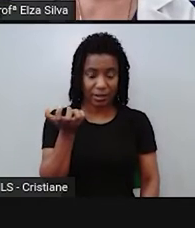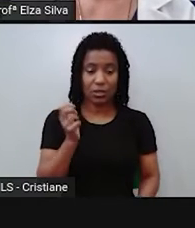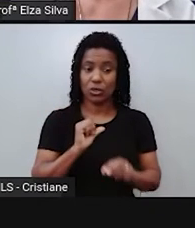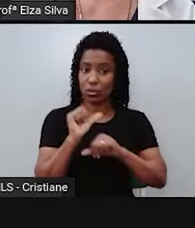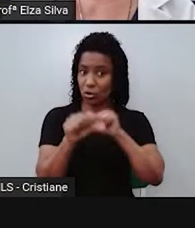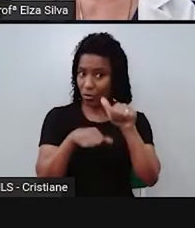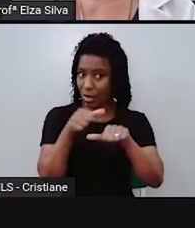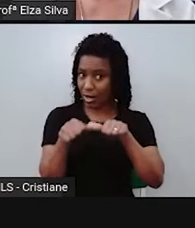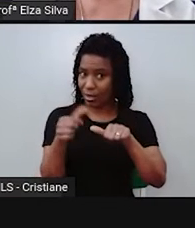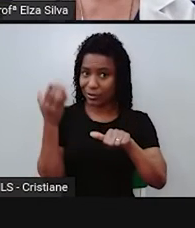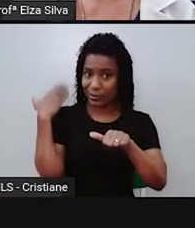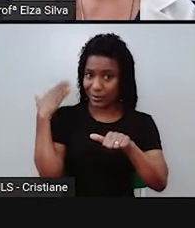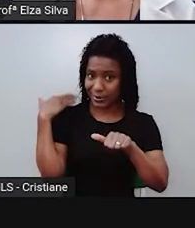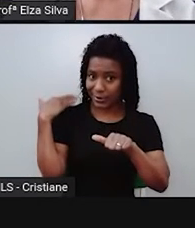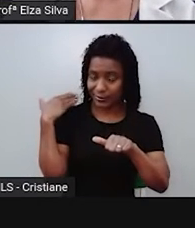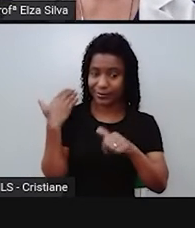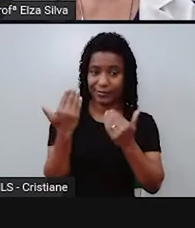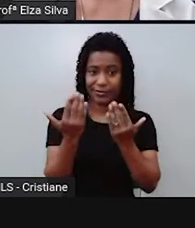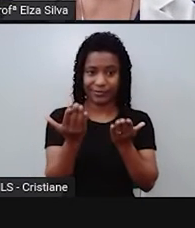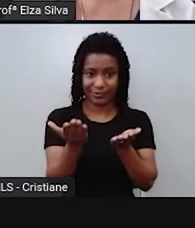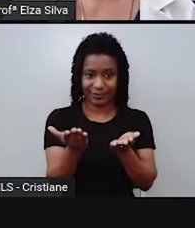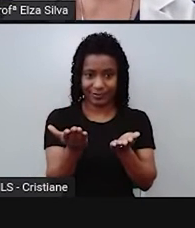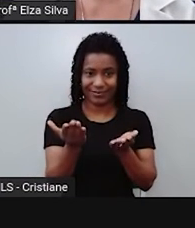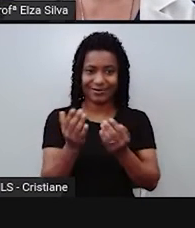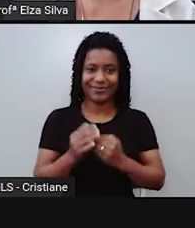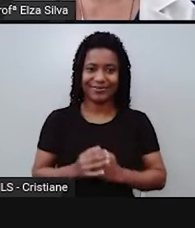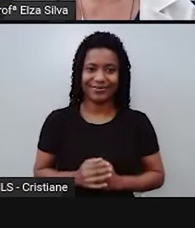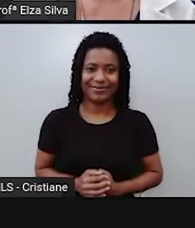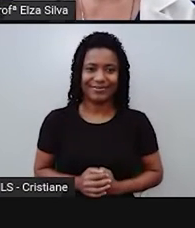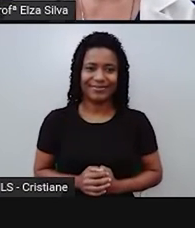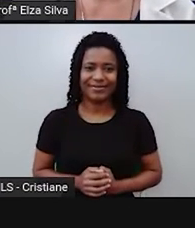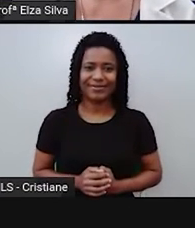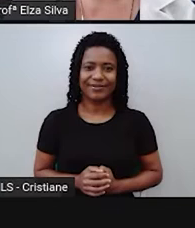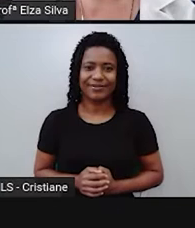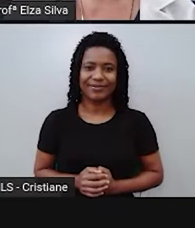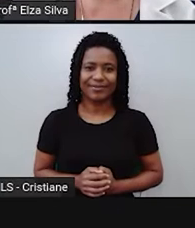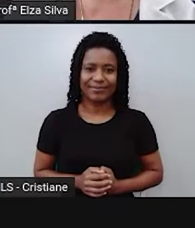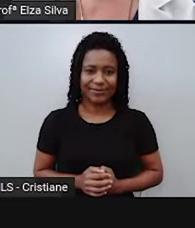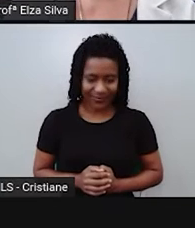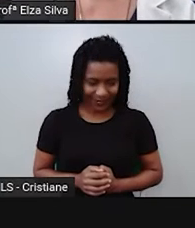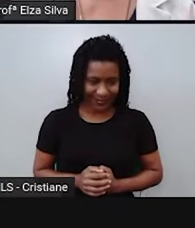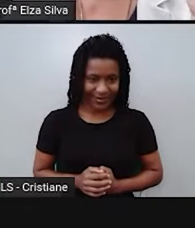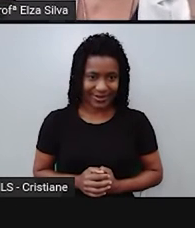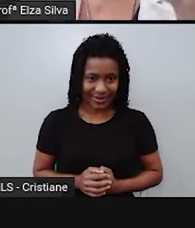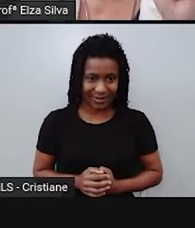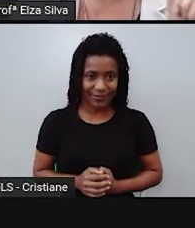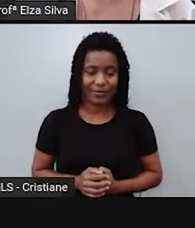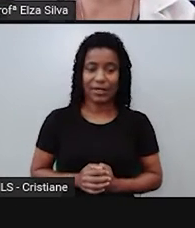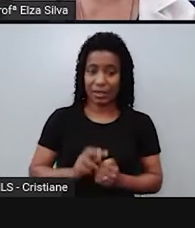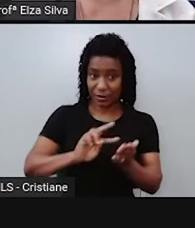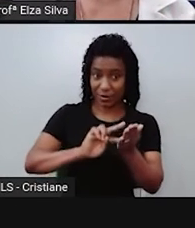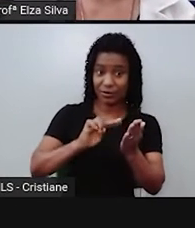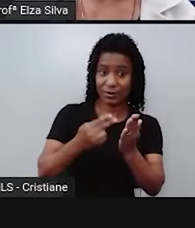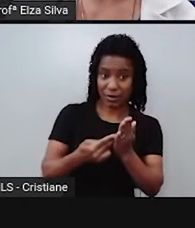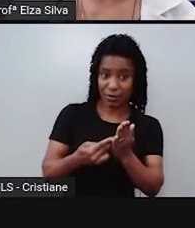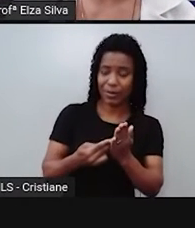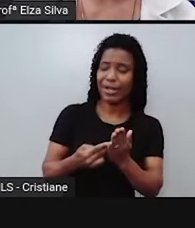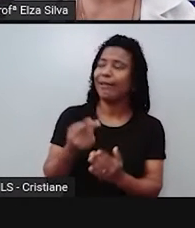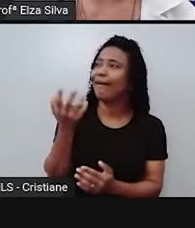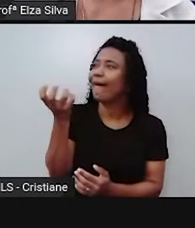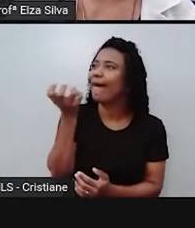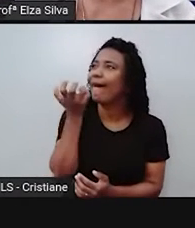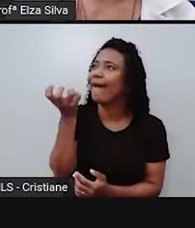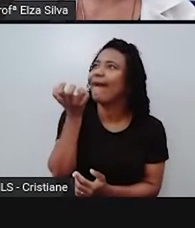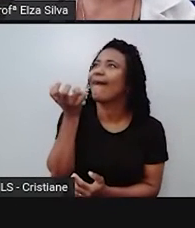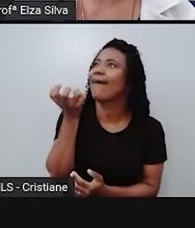fica. He wanted to eat them right away. Então ele queria comê-las imediatamente.